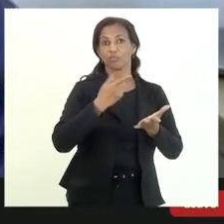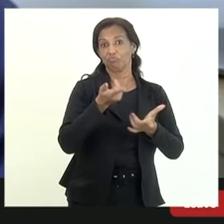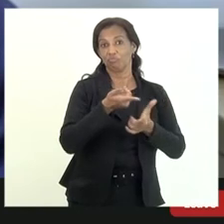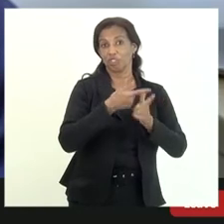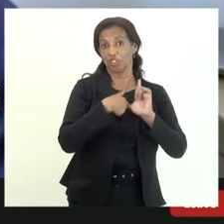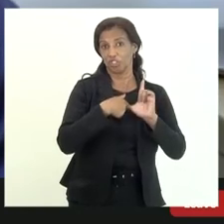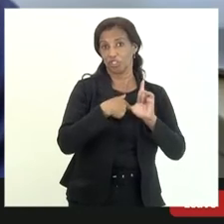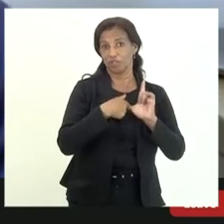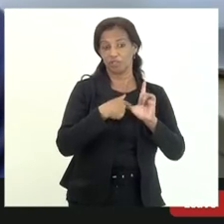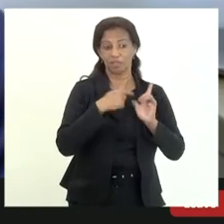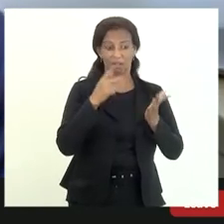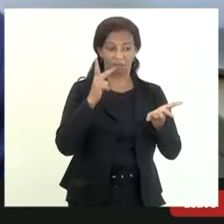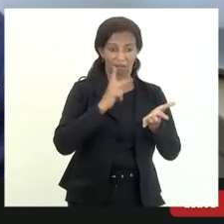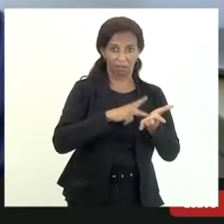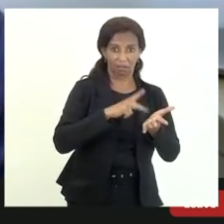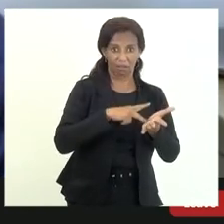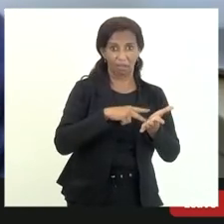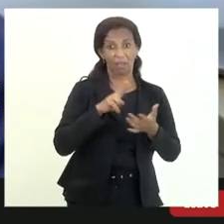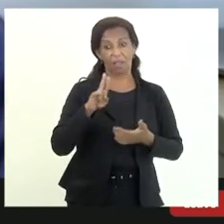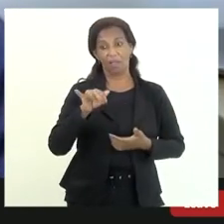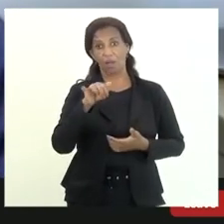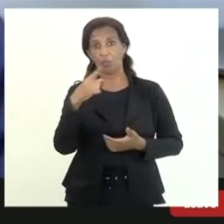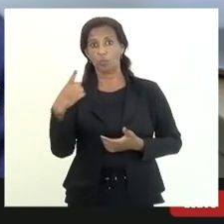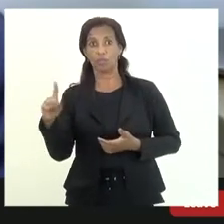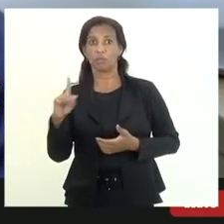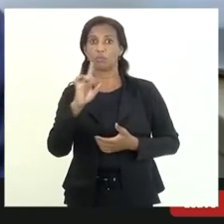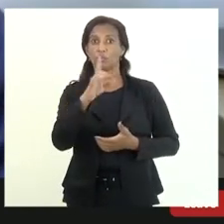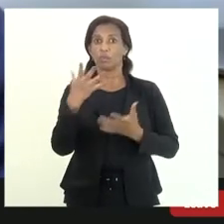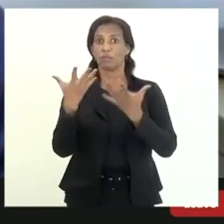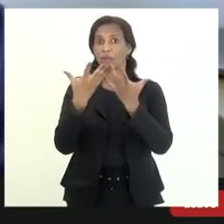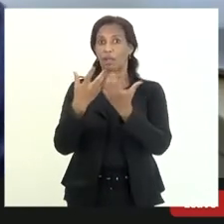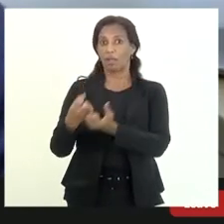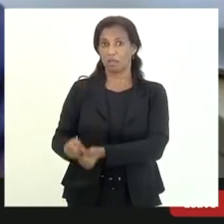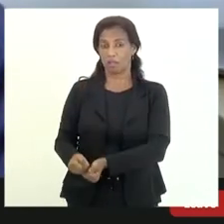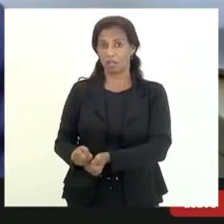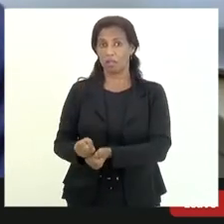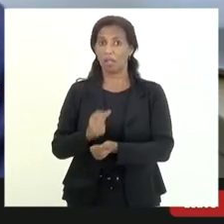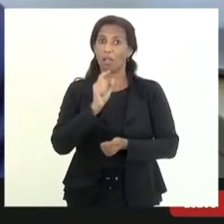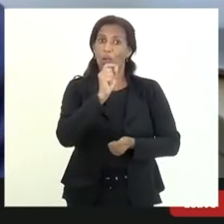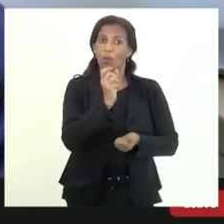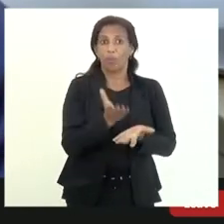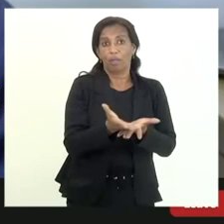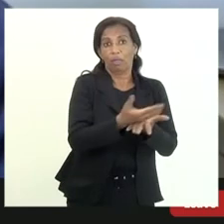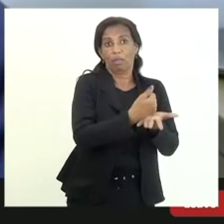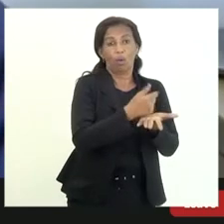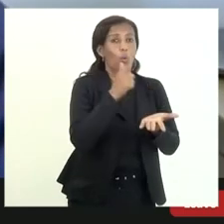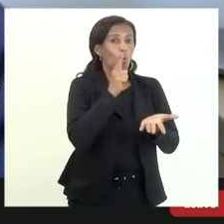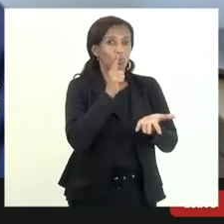contábilmente a União só aceitaria o número daquilo que é recuperado